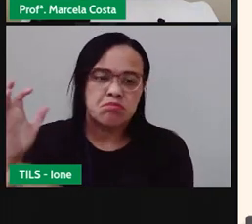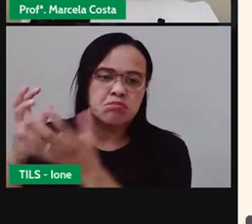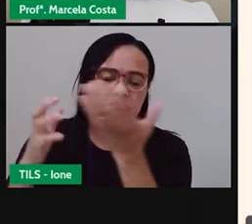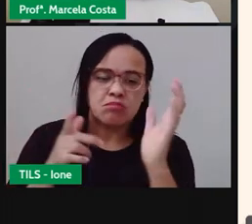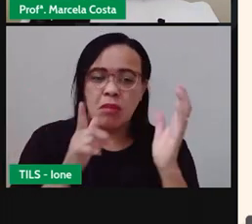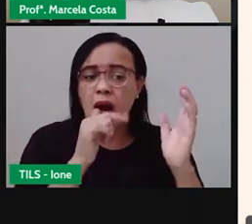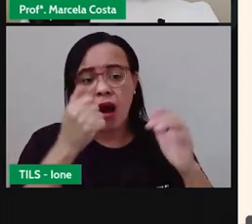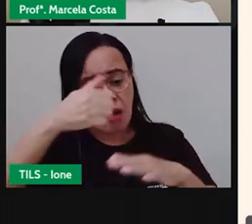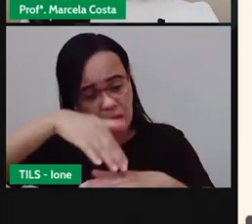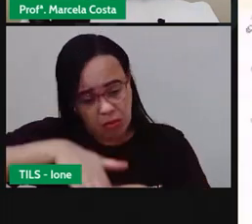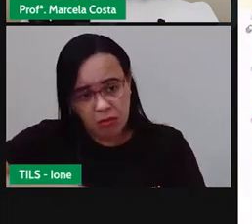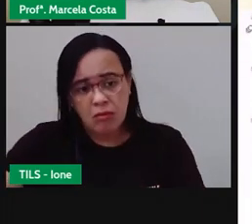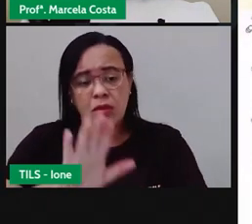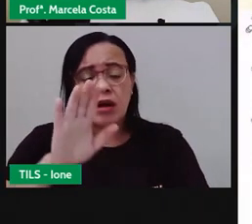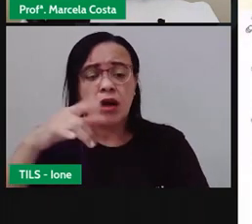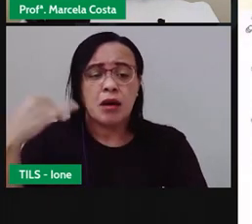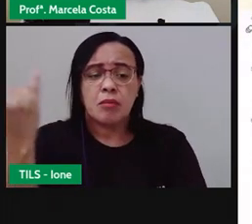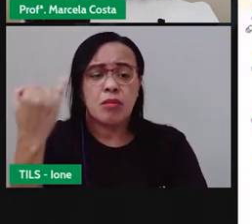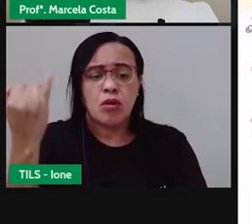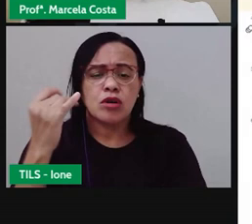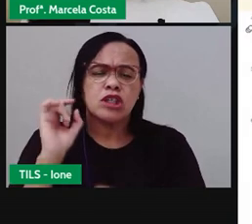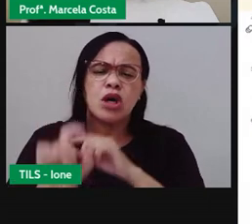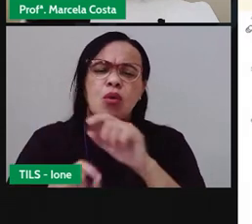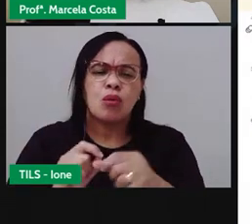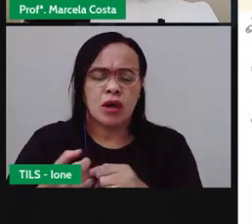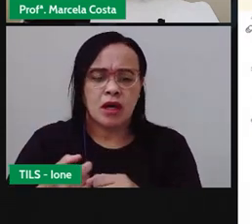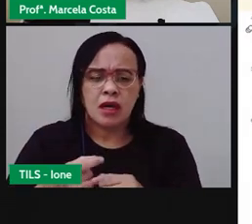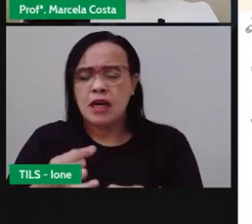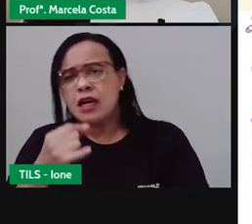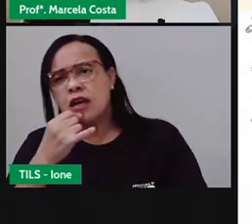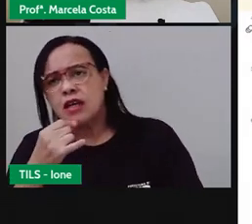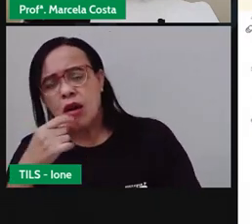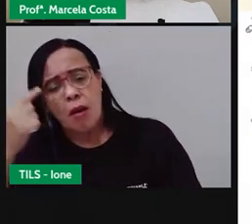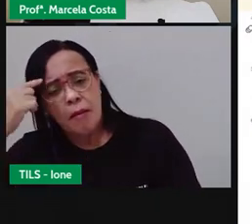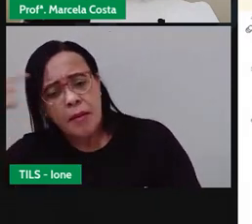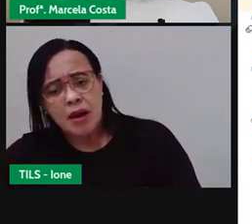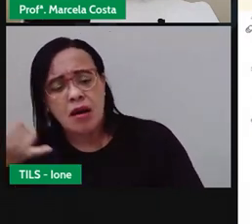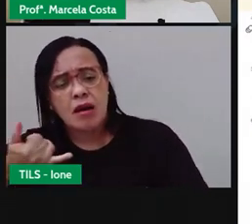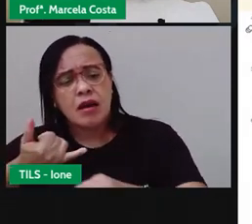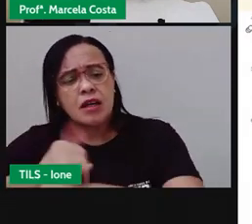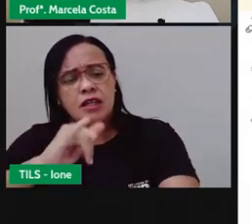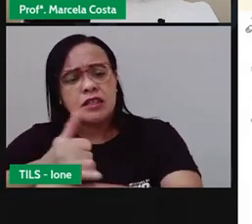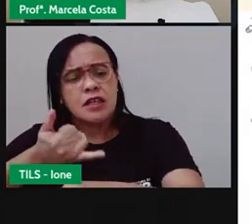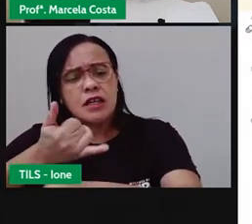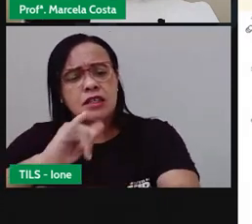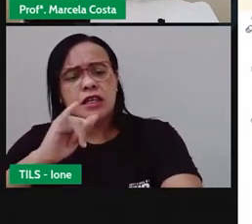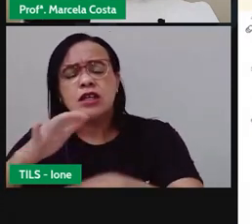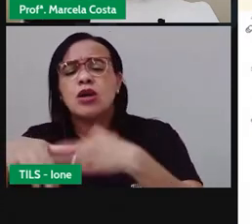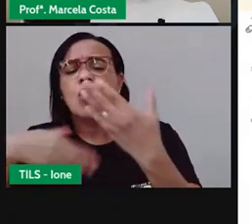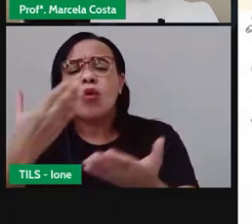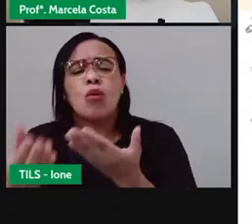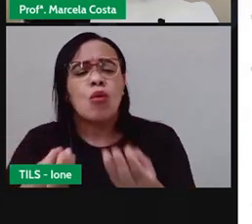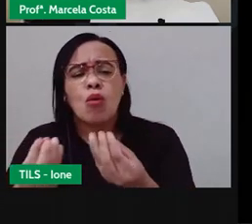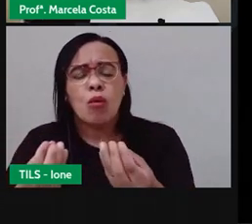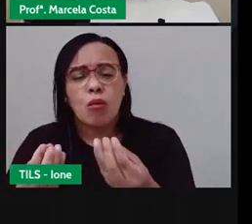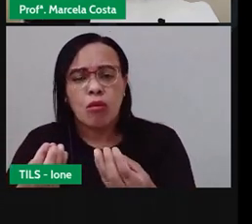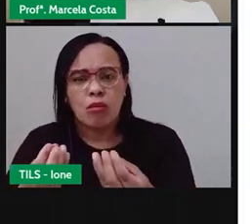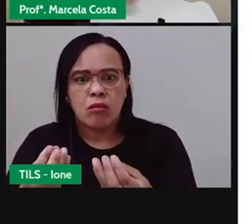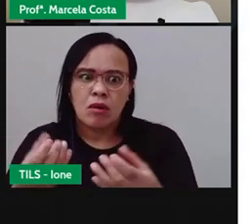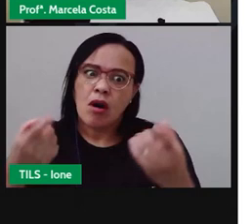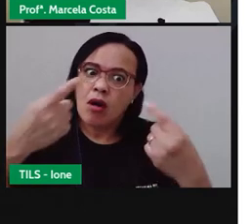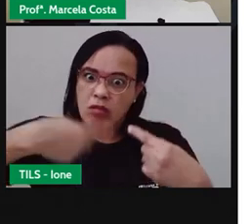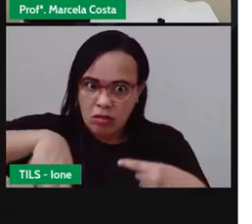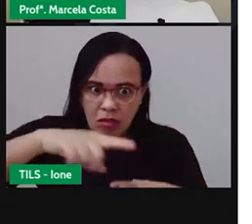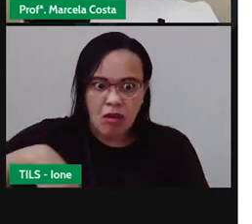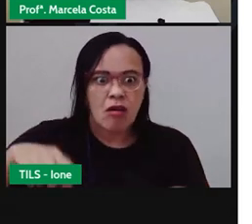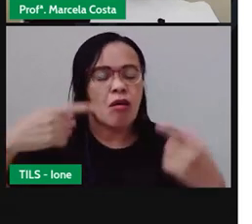estratégia, crianças, que a gente pode pensar é reduzir o consumo, né, porque quando a